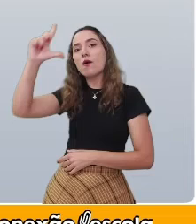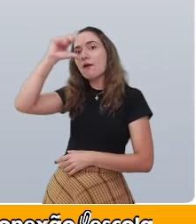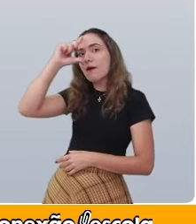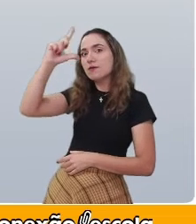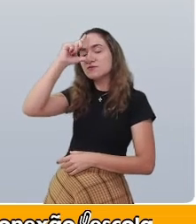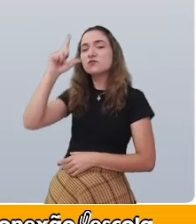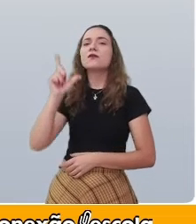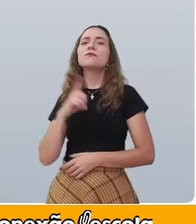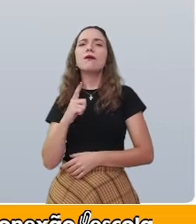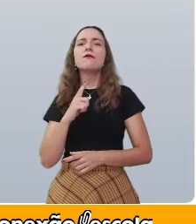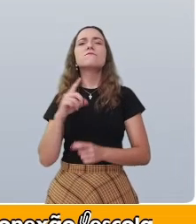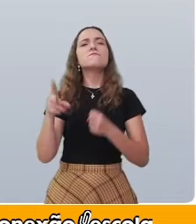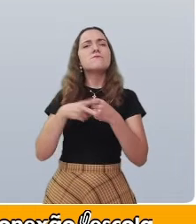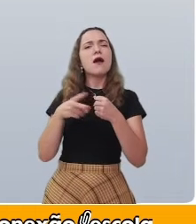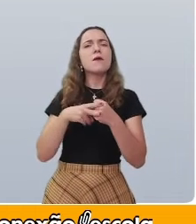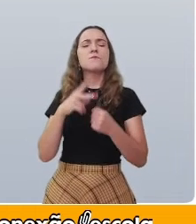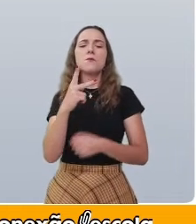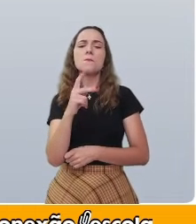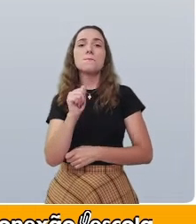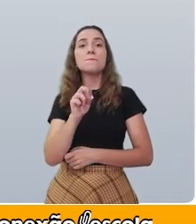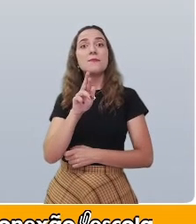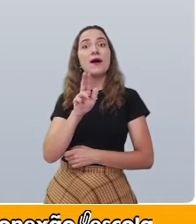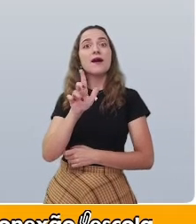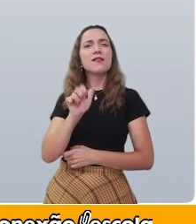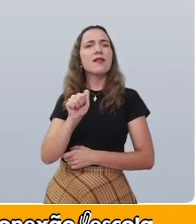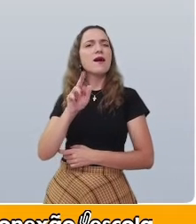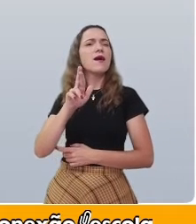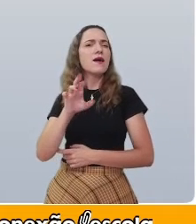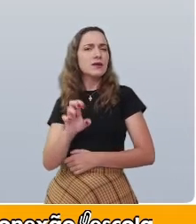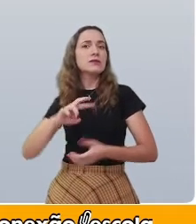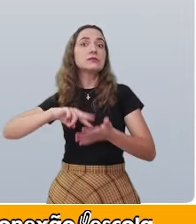verbo parlare, que significa falar.